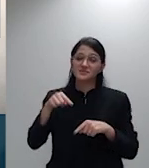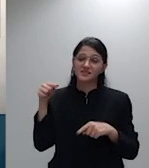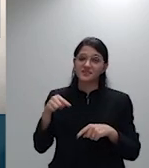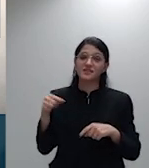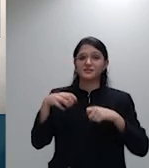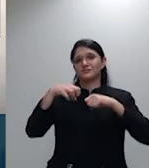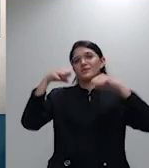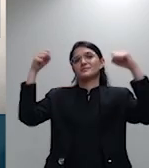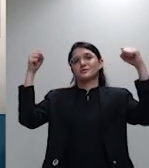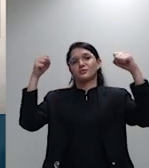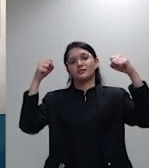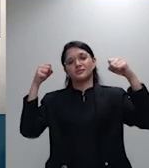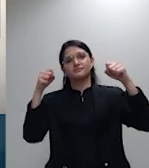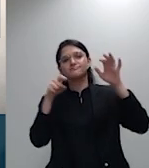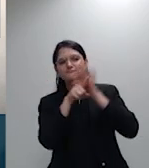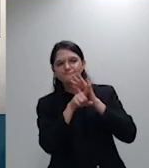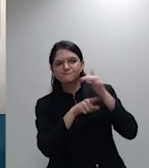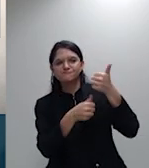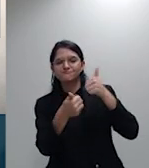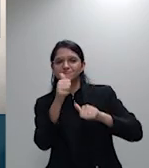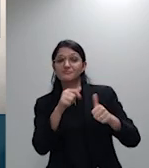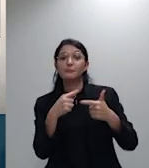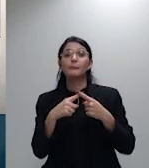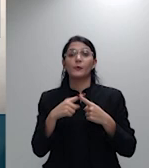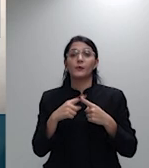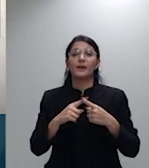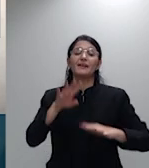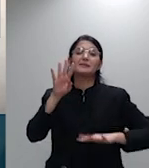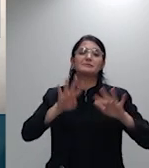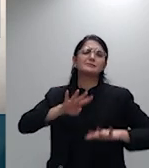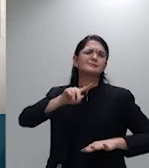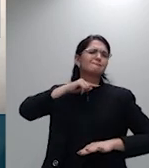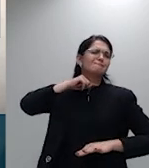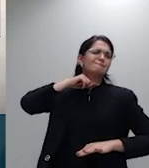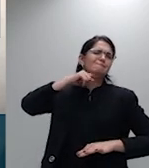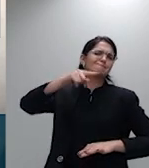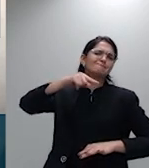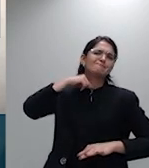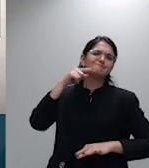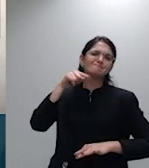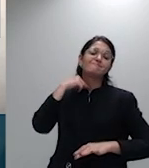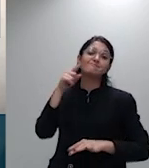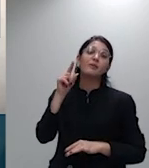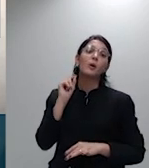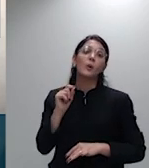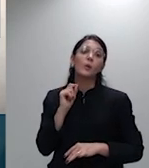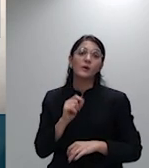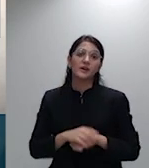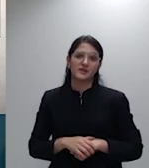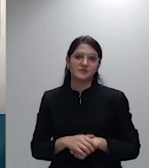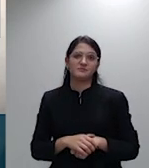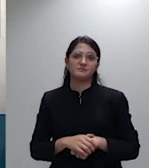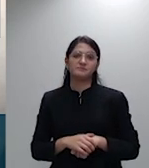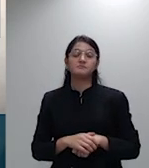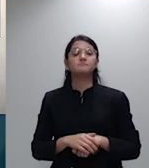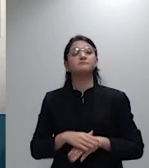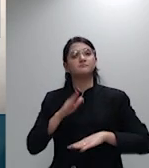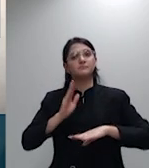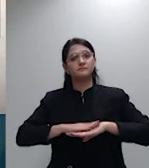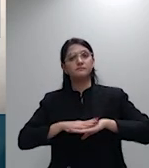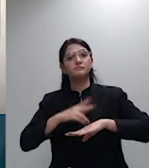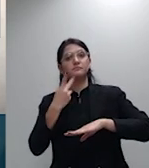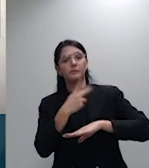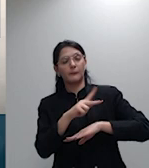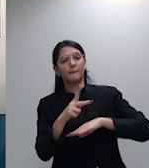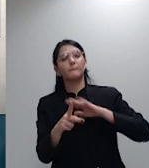demandante o enquanto demandando em próprio nome poder ter acesso a este